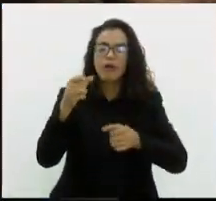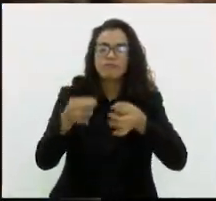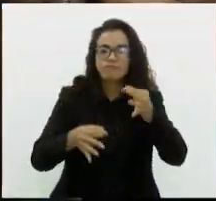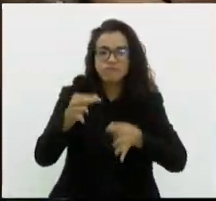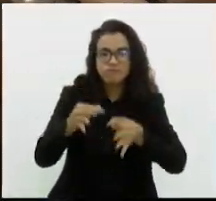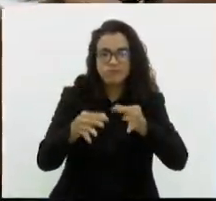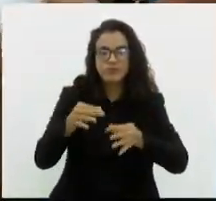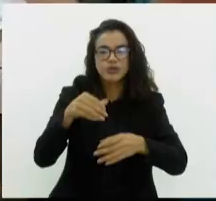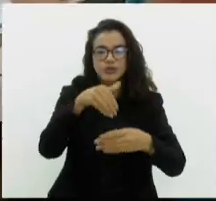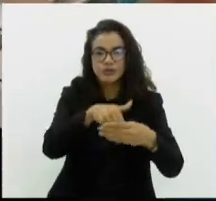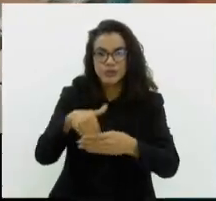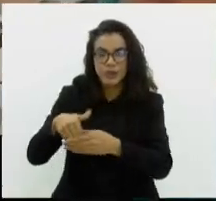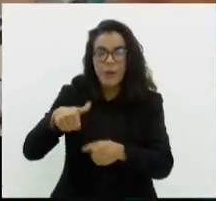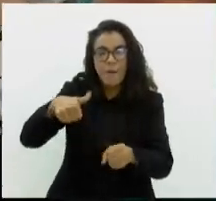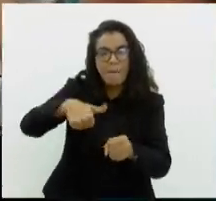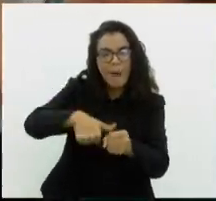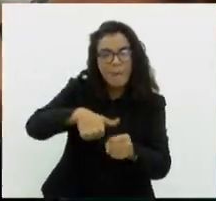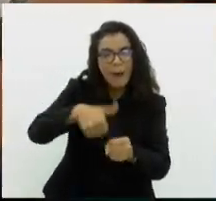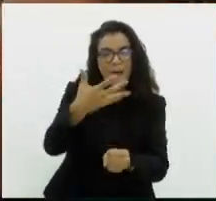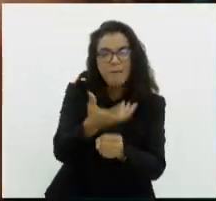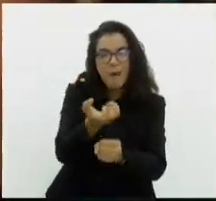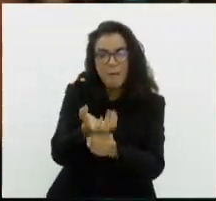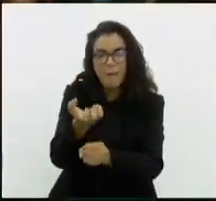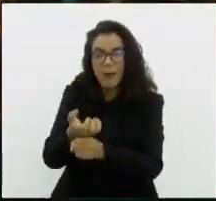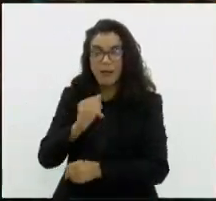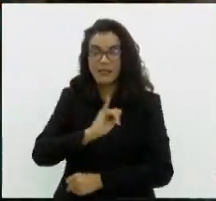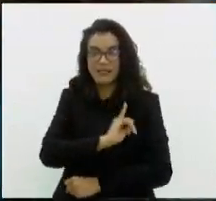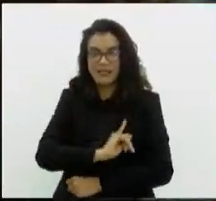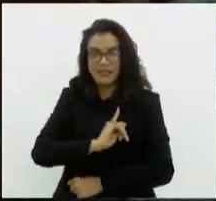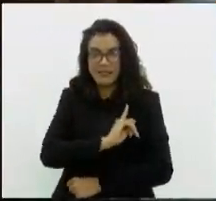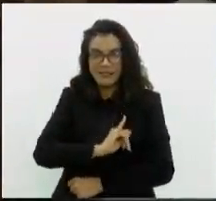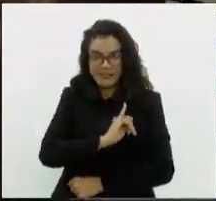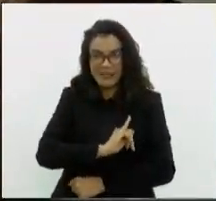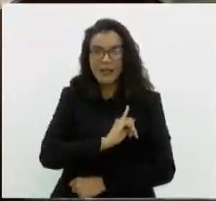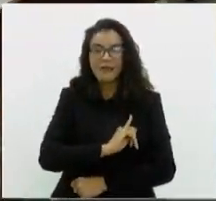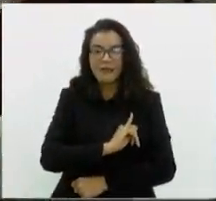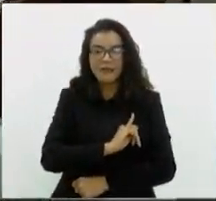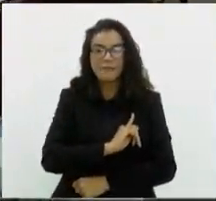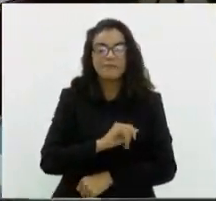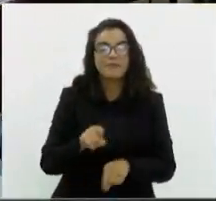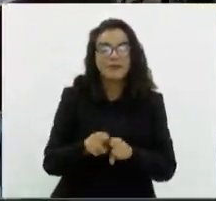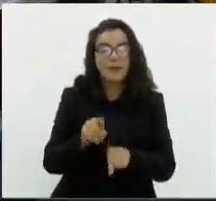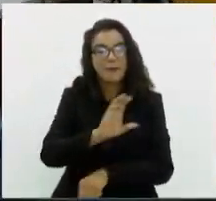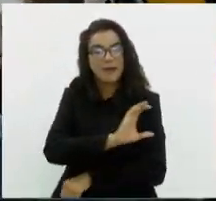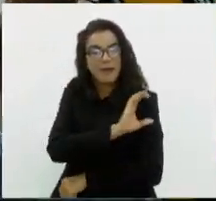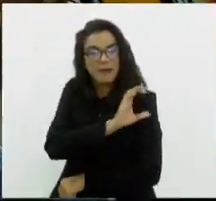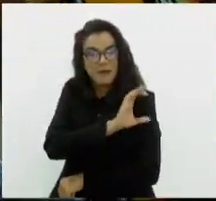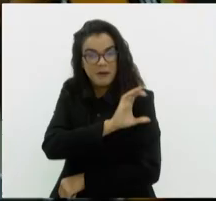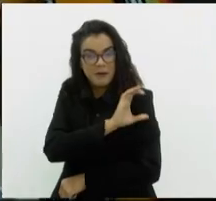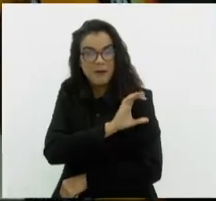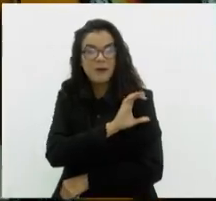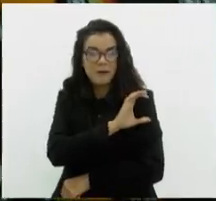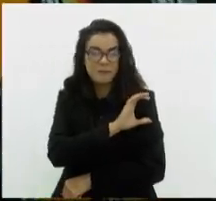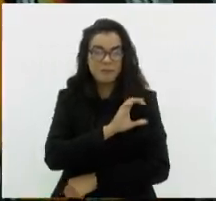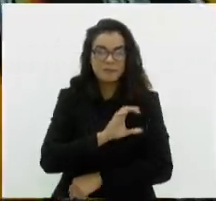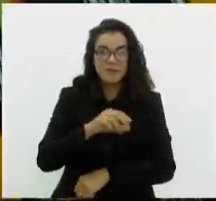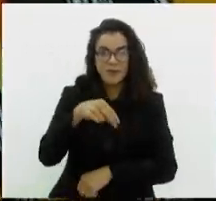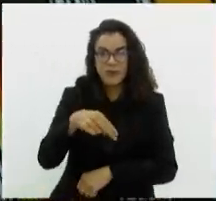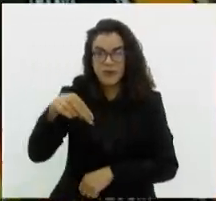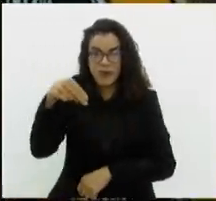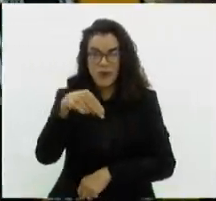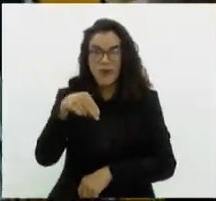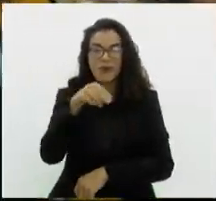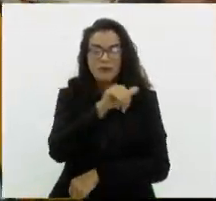realiza ações para a biometrização do eleitorado em Itaguaí, na região metropolitana, e Campos dos Goitacazes, no norte fluminense.